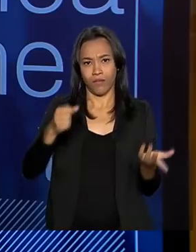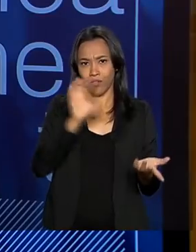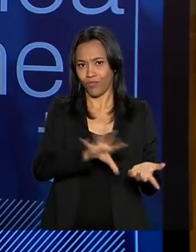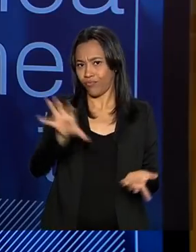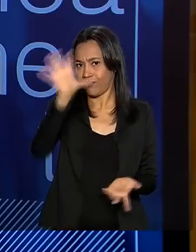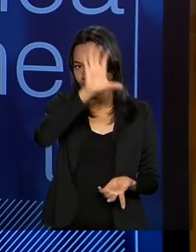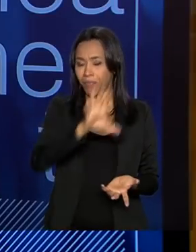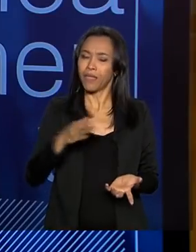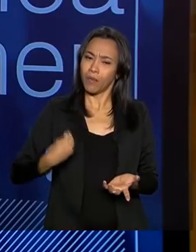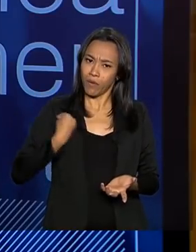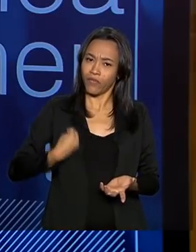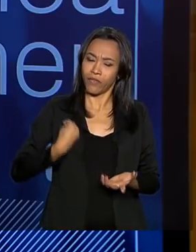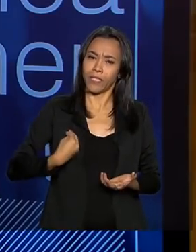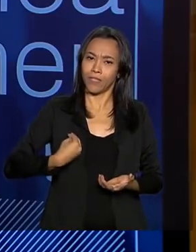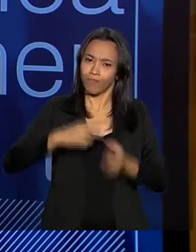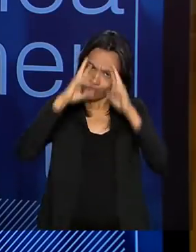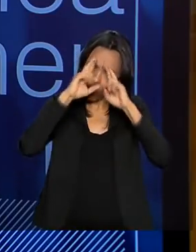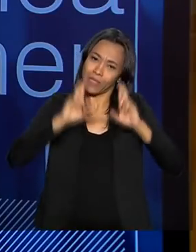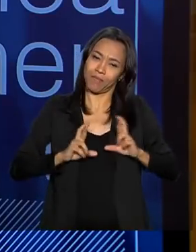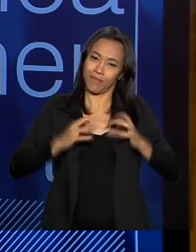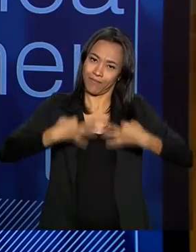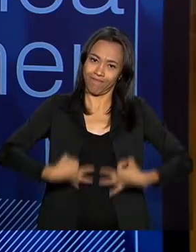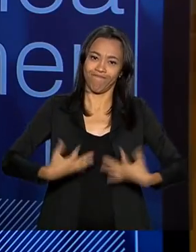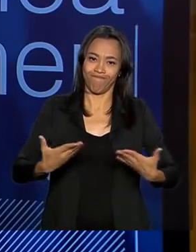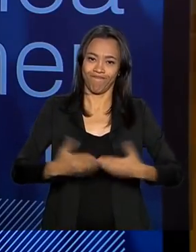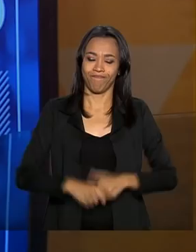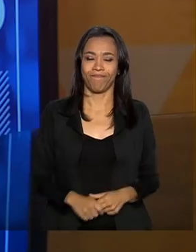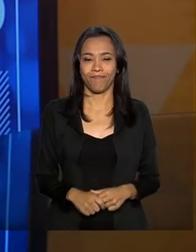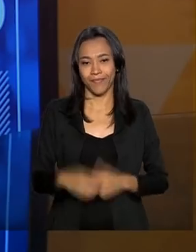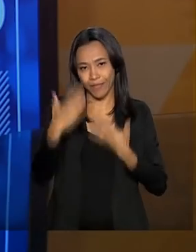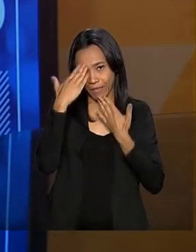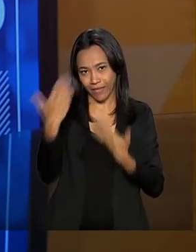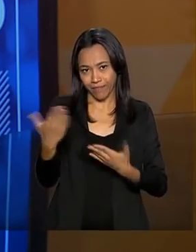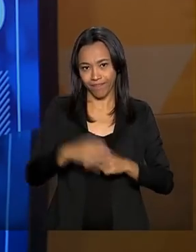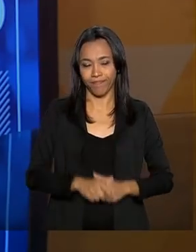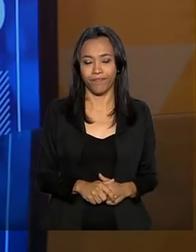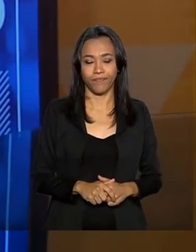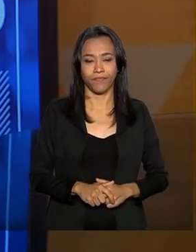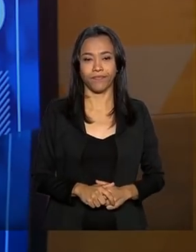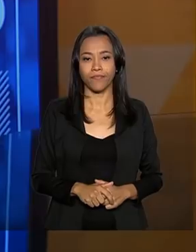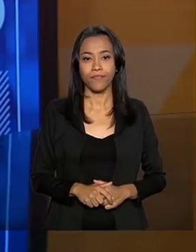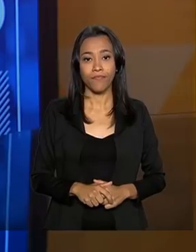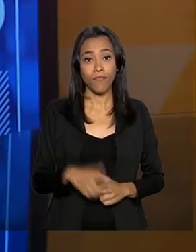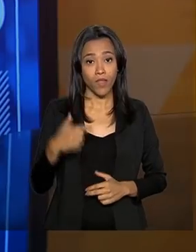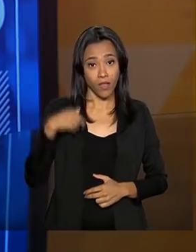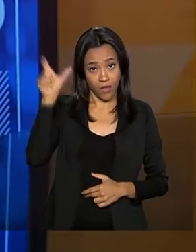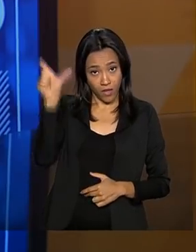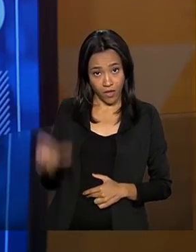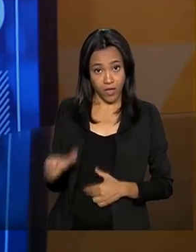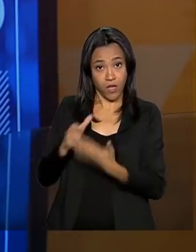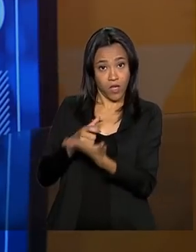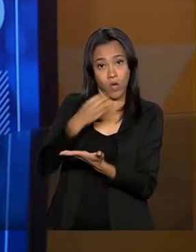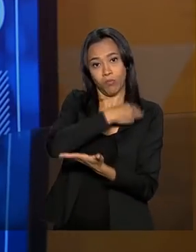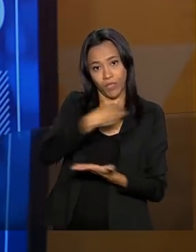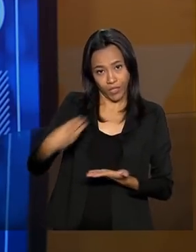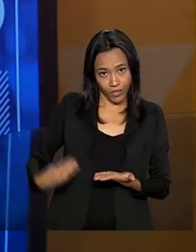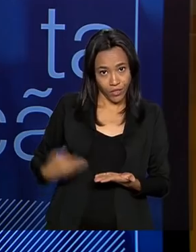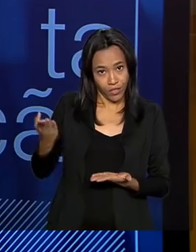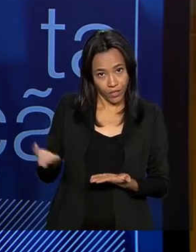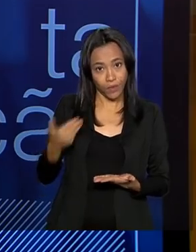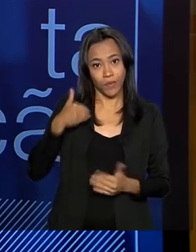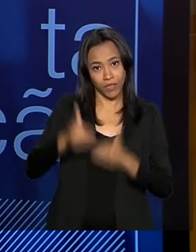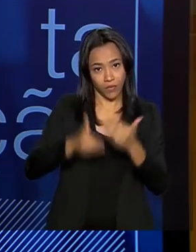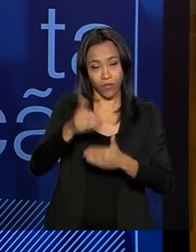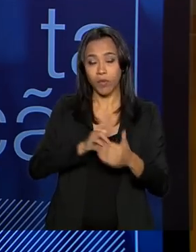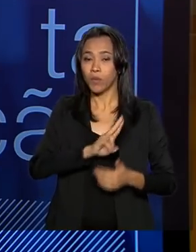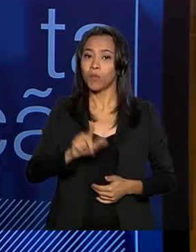tenham uma vida digna e correta. Obrigado, ministro. Obrigado. Eu conversei com o ministro do Desenvolvimento Regional,